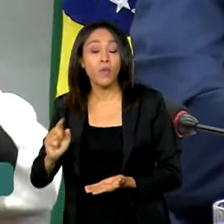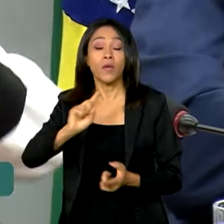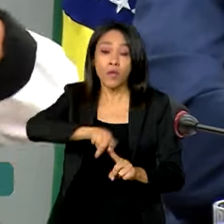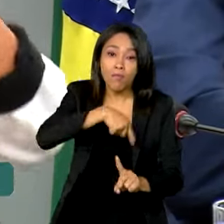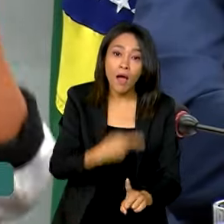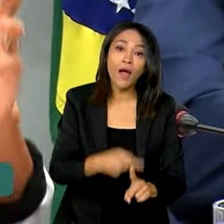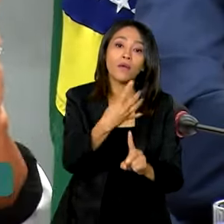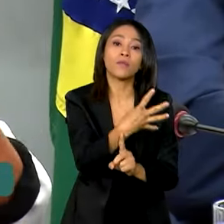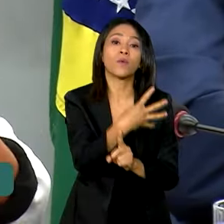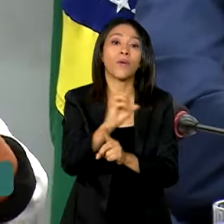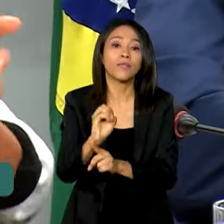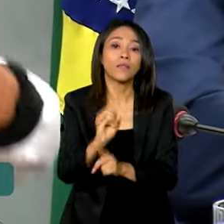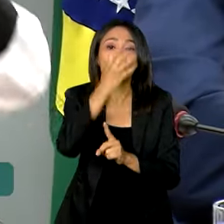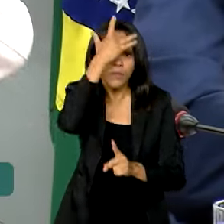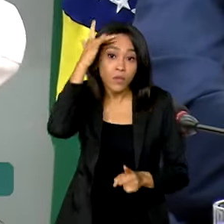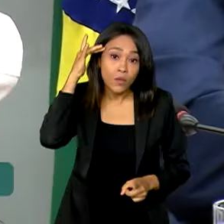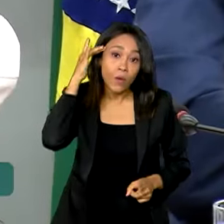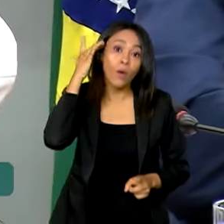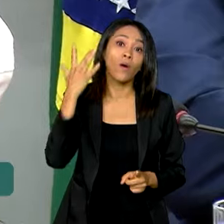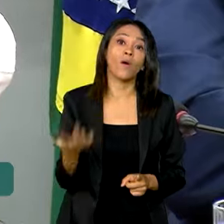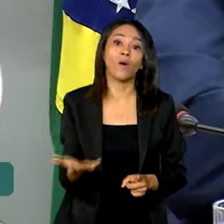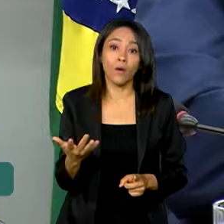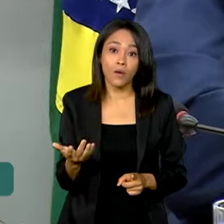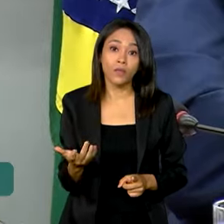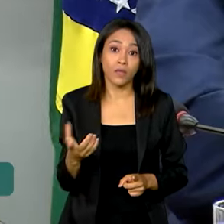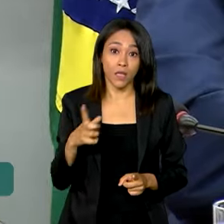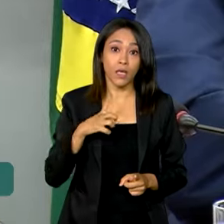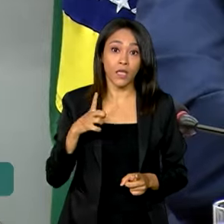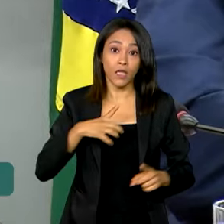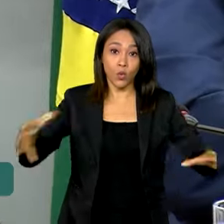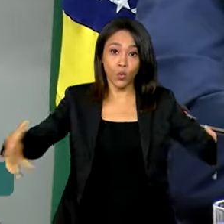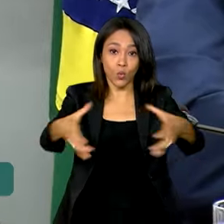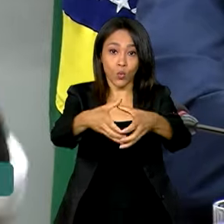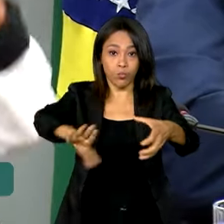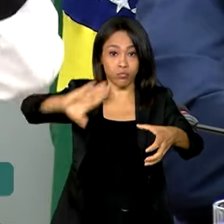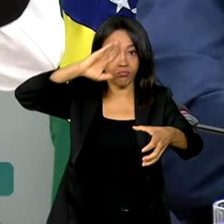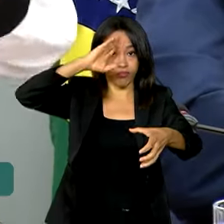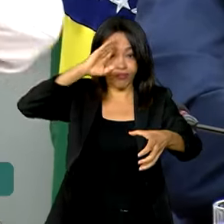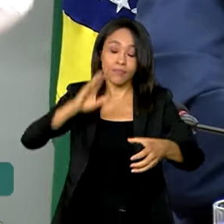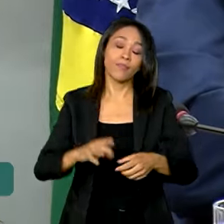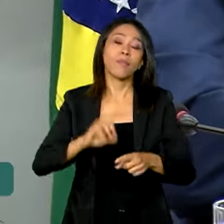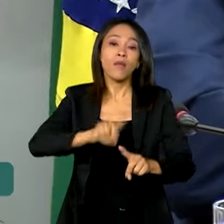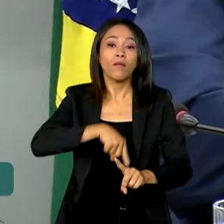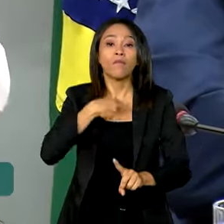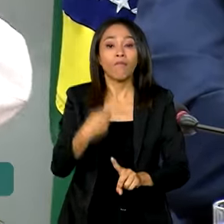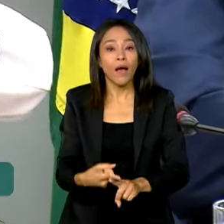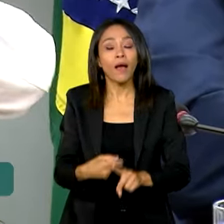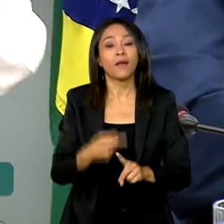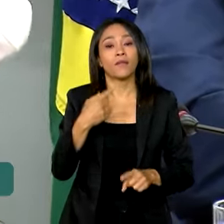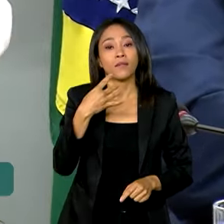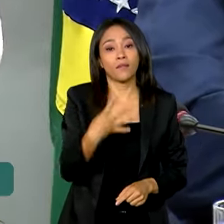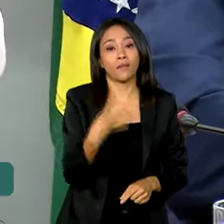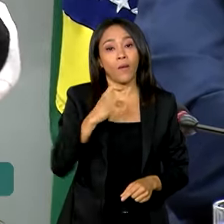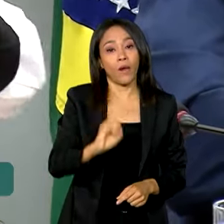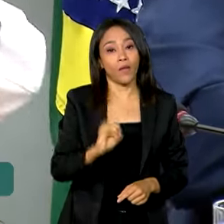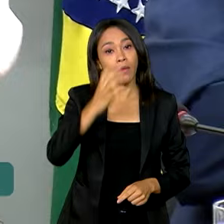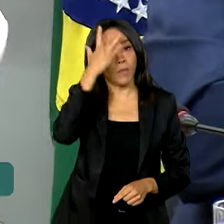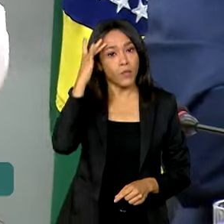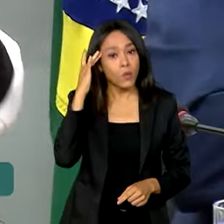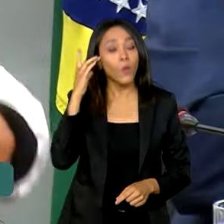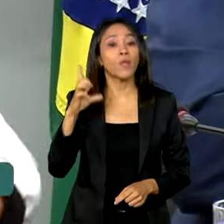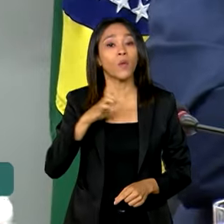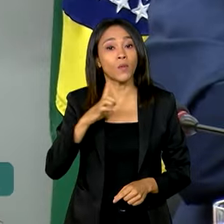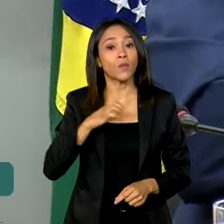pessoas, quando envolve as Forças Armadas, mais de 40 pessoas, quando